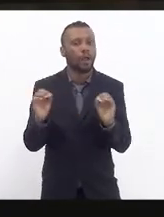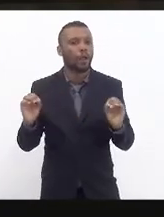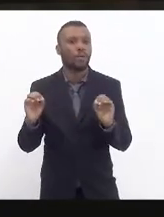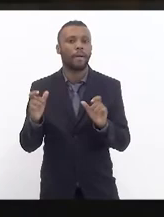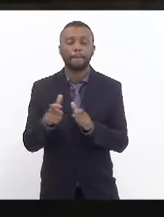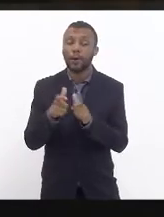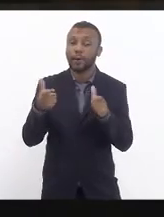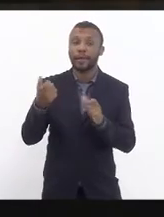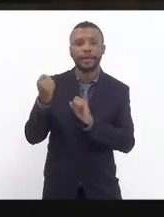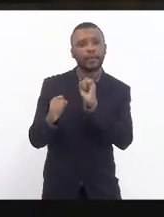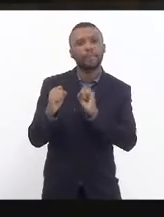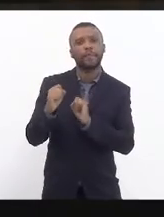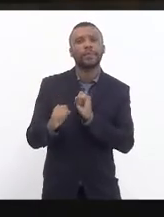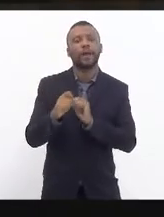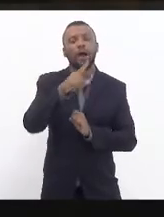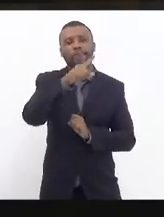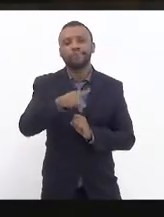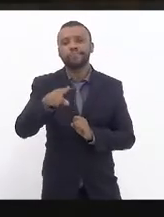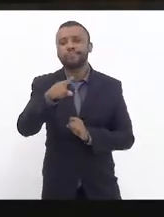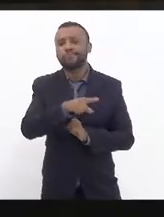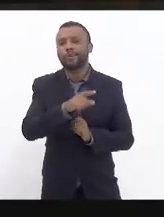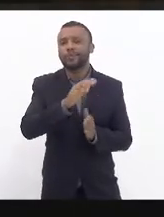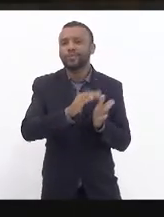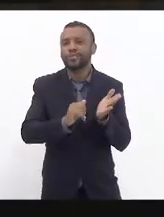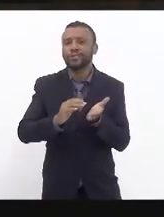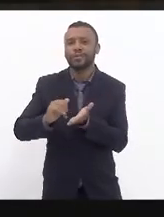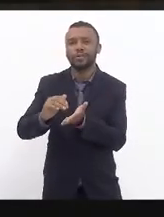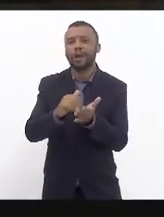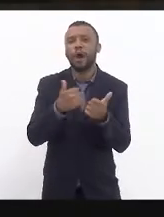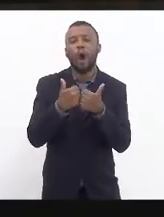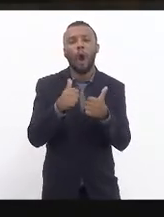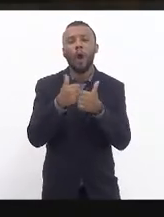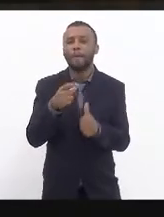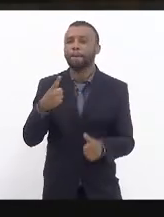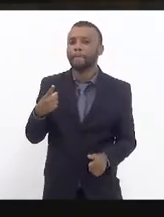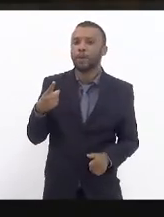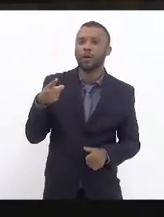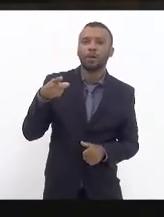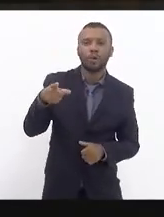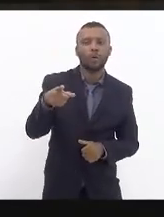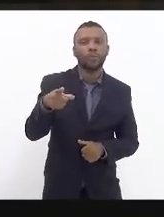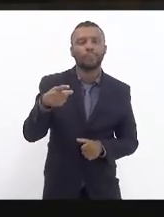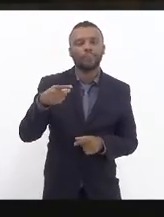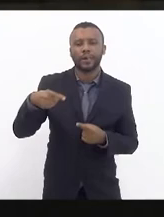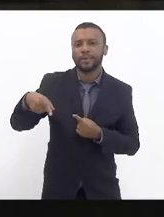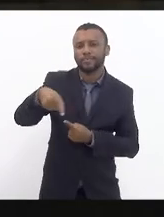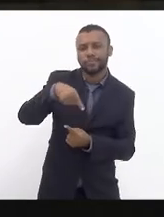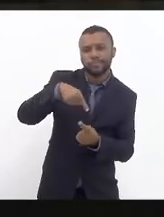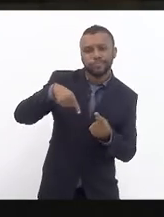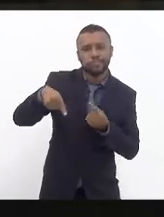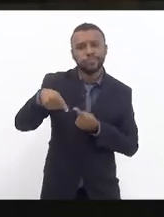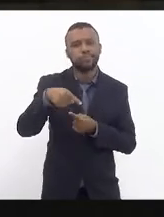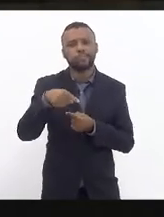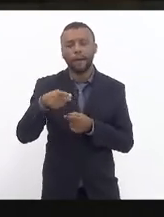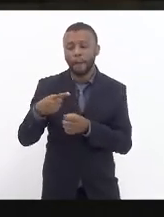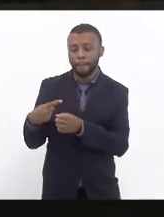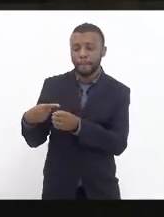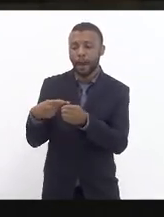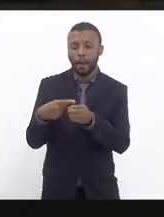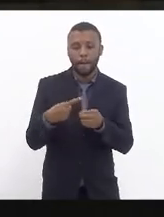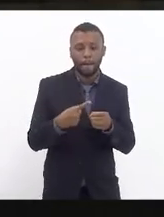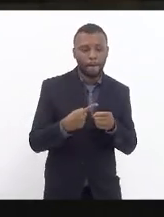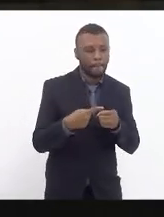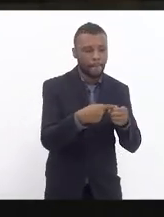parte das empresas tiraram os ônibus não é só o ônibus que faz percurso longo não aqueles que fazem intermediário bairro a bairro também não tem mais